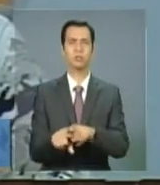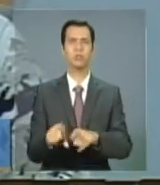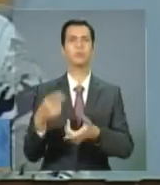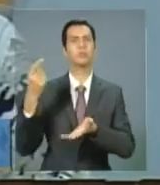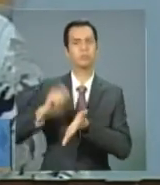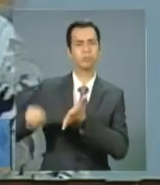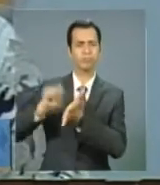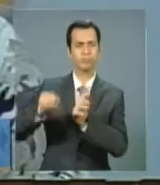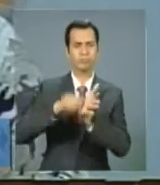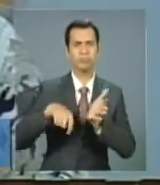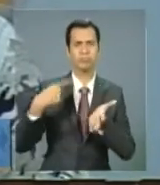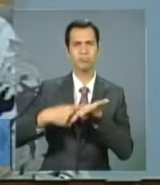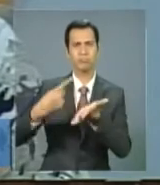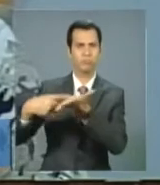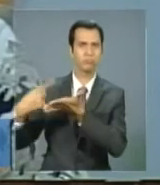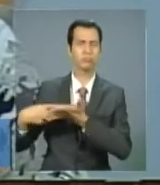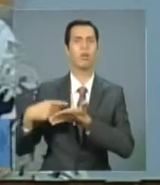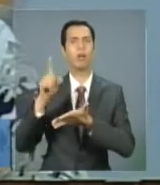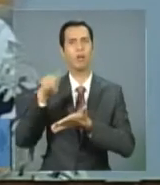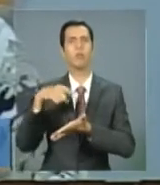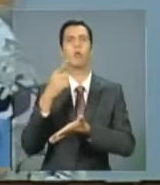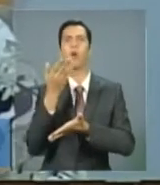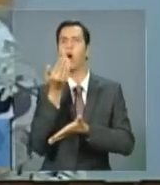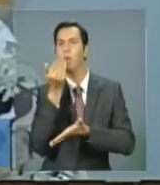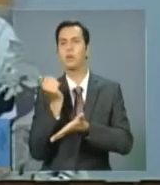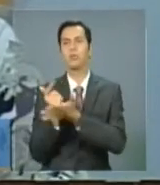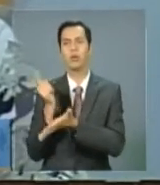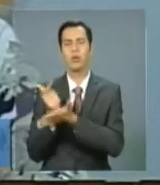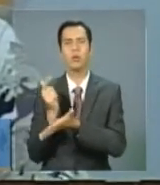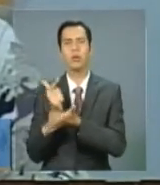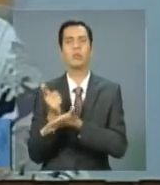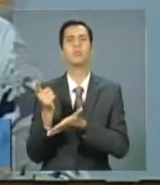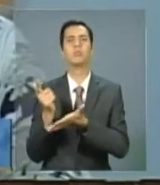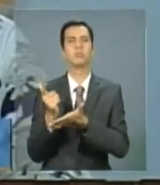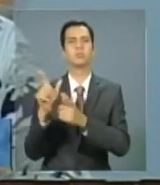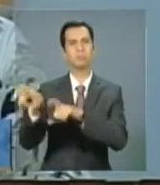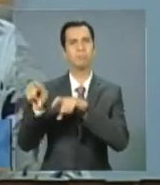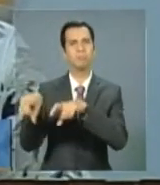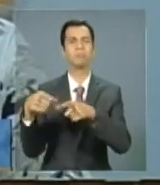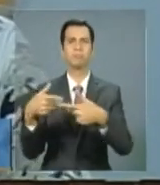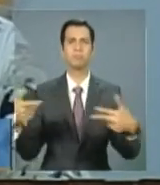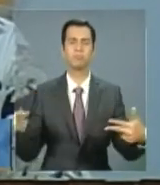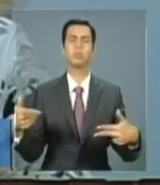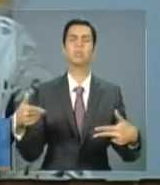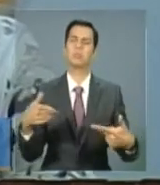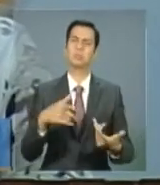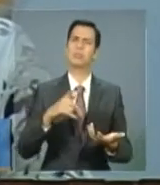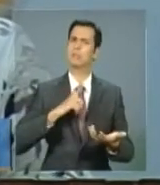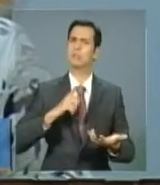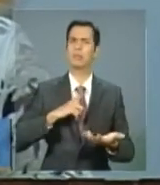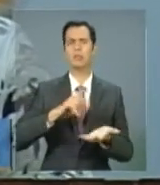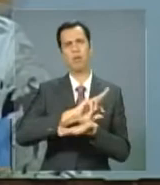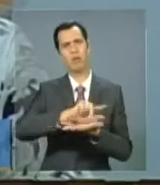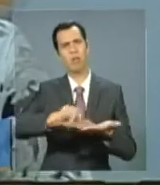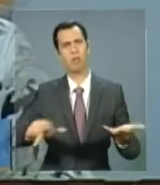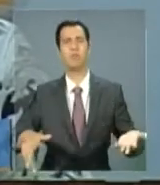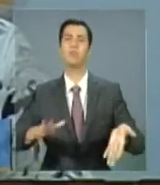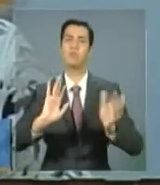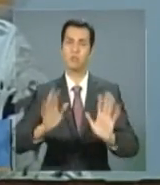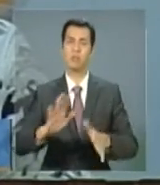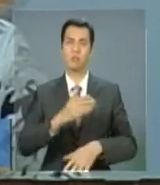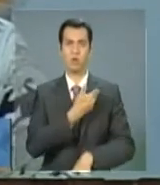sendo assinadas. Portanto, nós estamos com várias ações do Brasil Sem Miséria já em andamento, aquelas que dependem do governo federal,